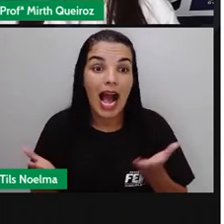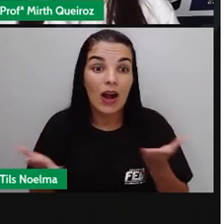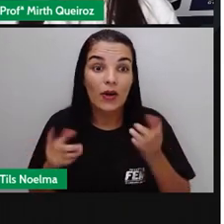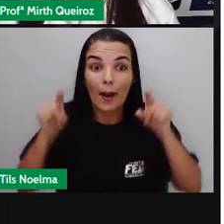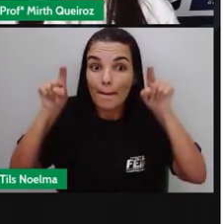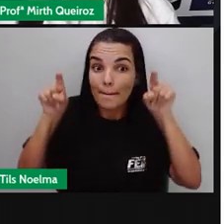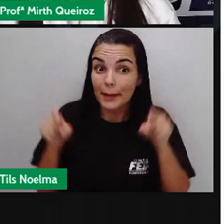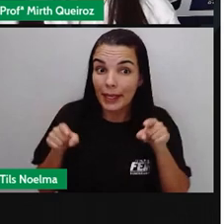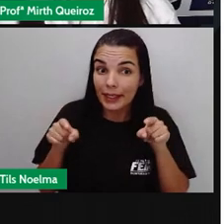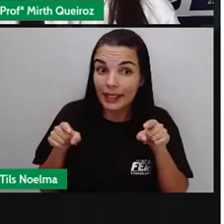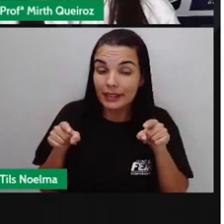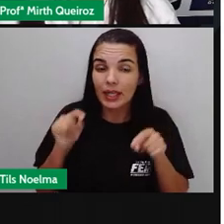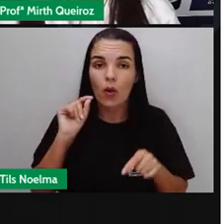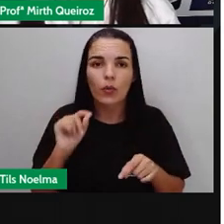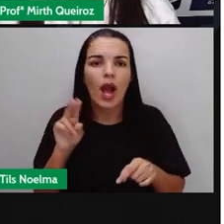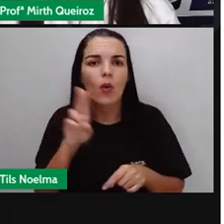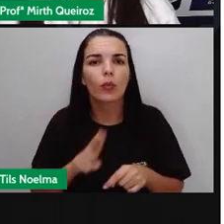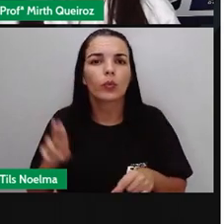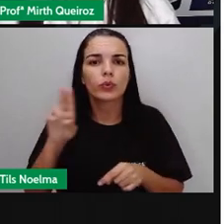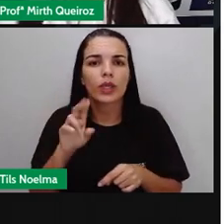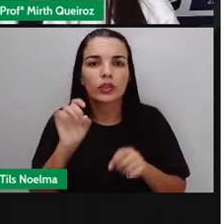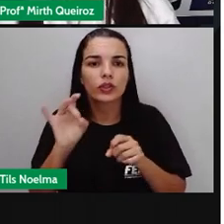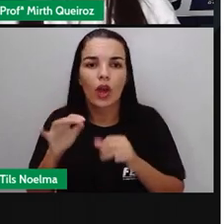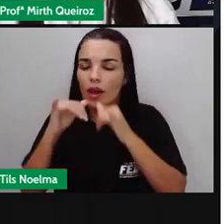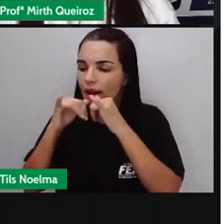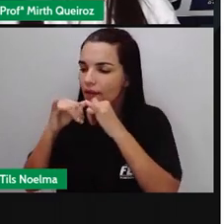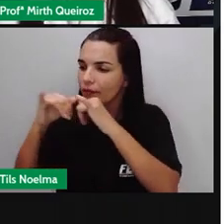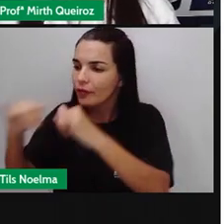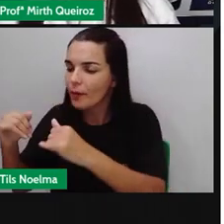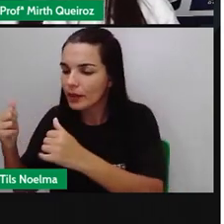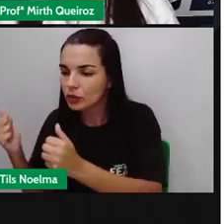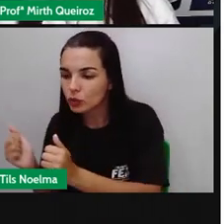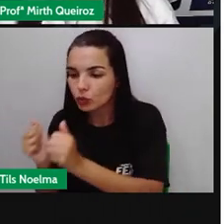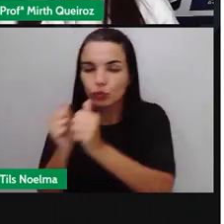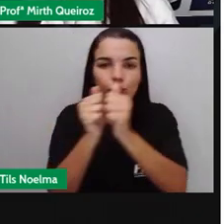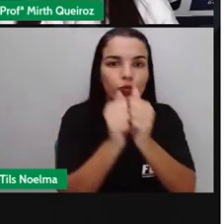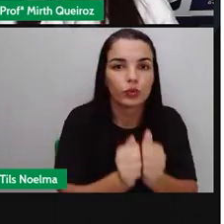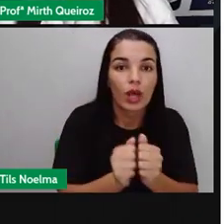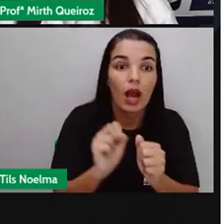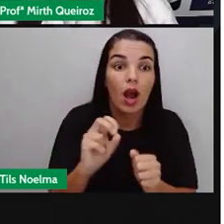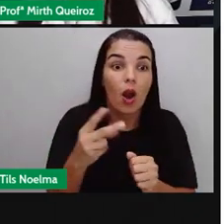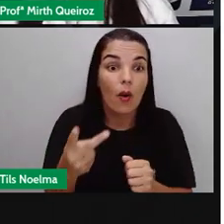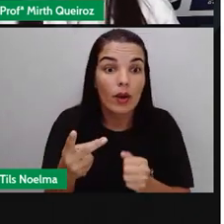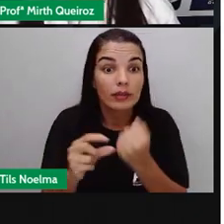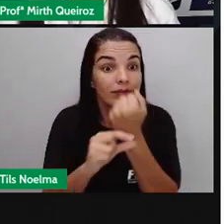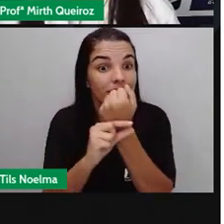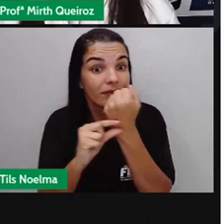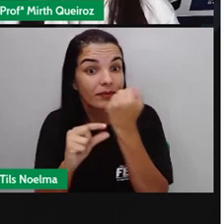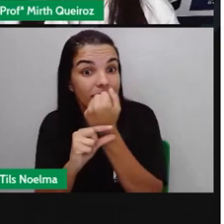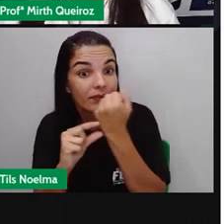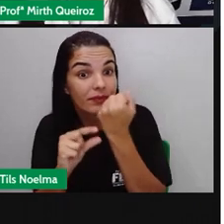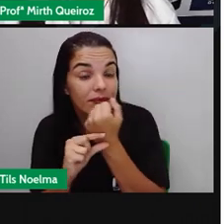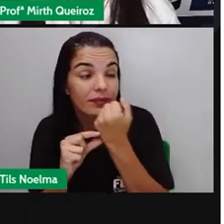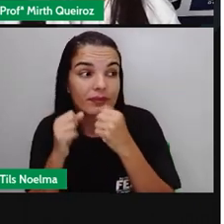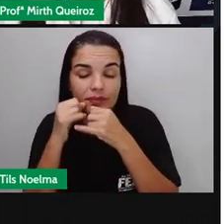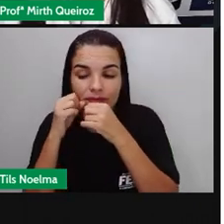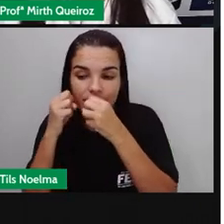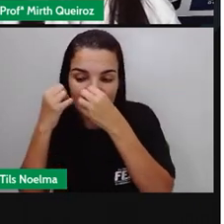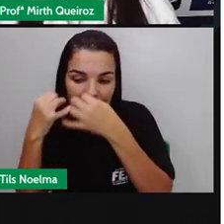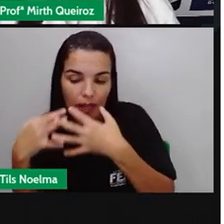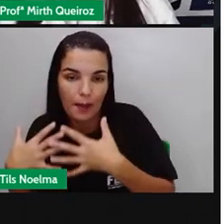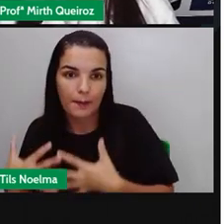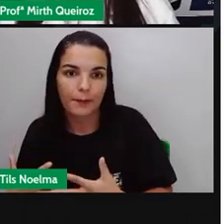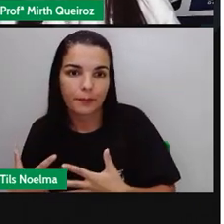Parênteses. São usados para informações, acessórias ou citações de fontes. Por exemplo, a